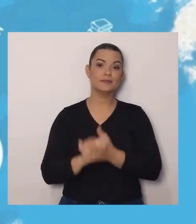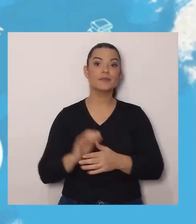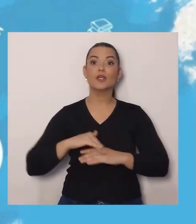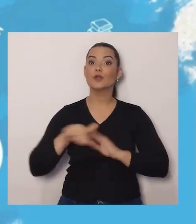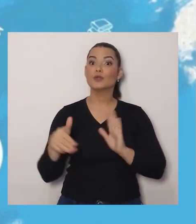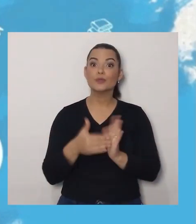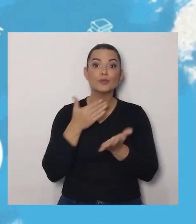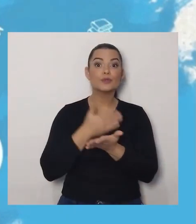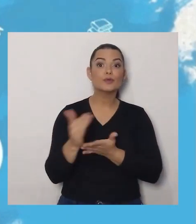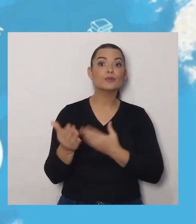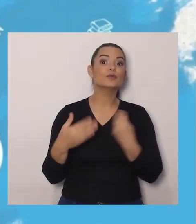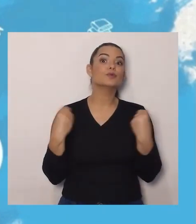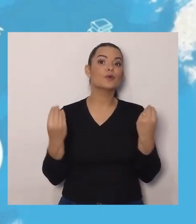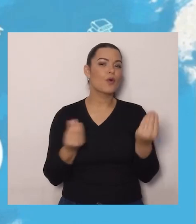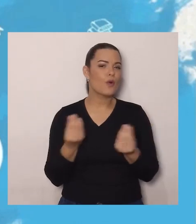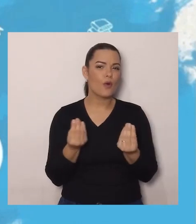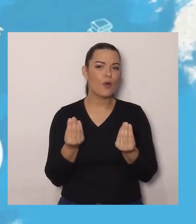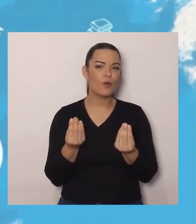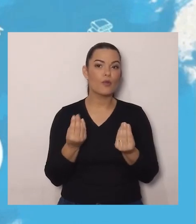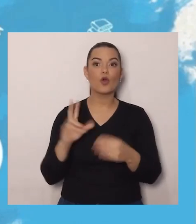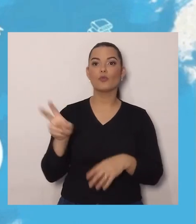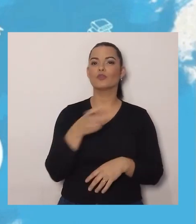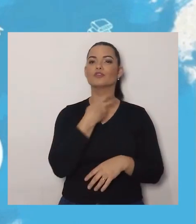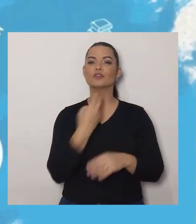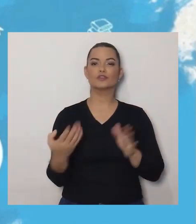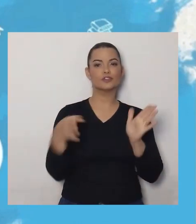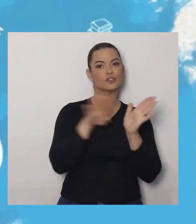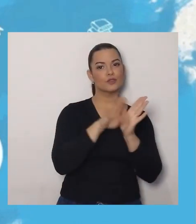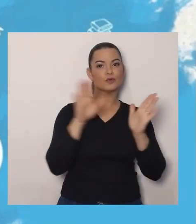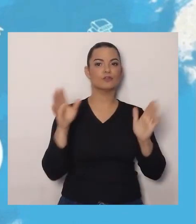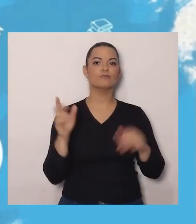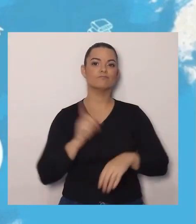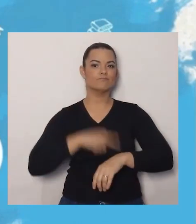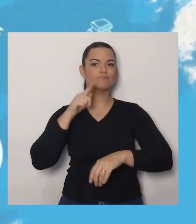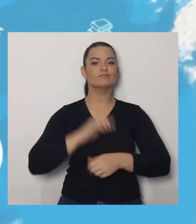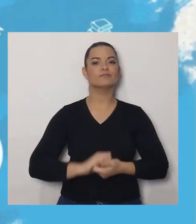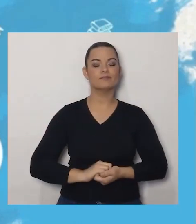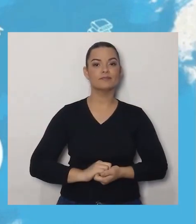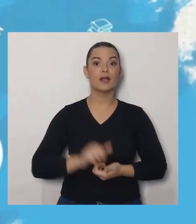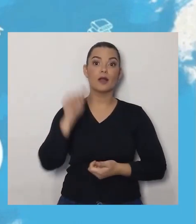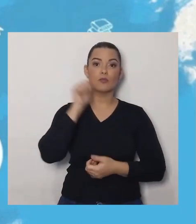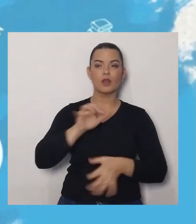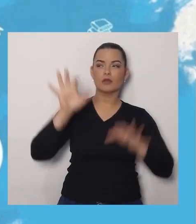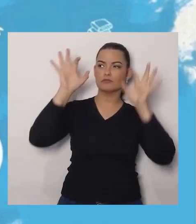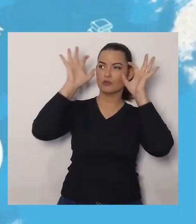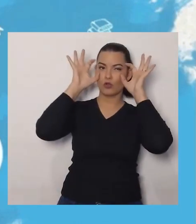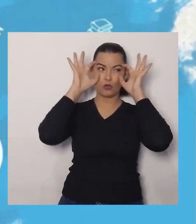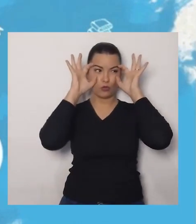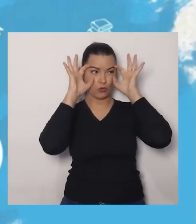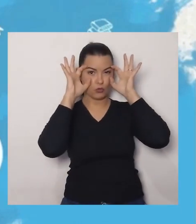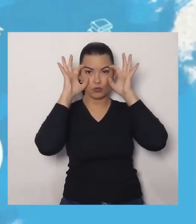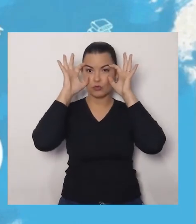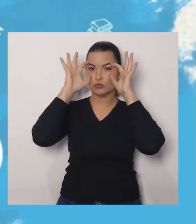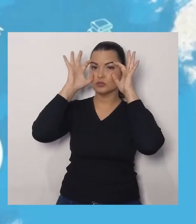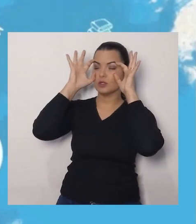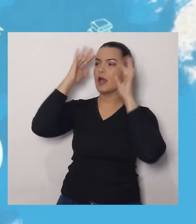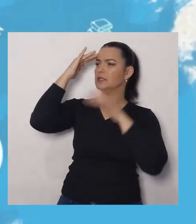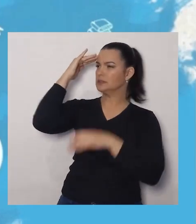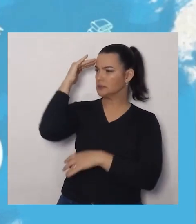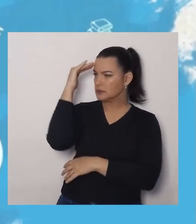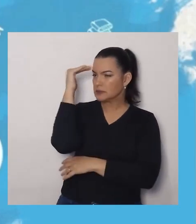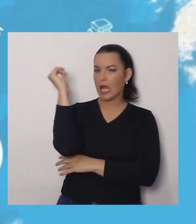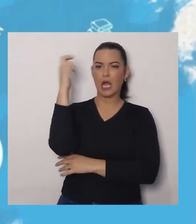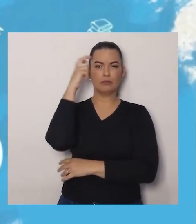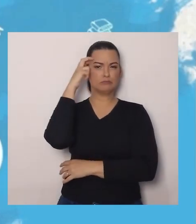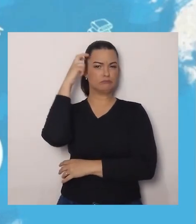assim que o morcego chegou. A dona coruja, muito sábia, pediu pros jovens